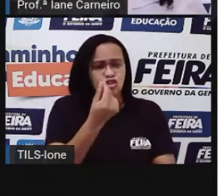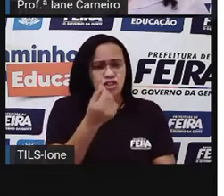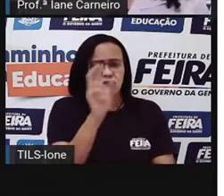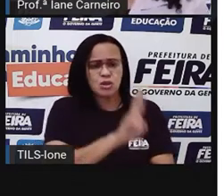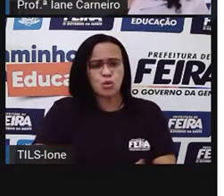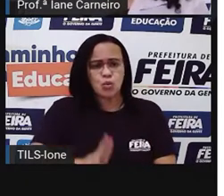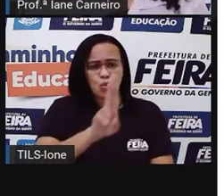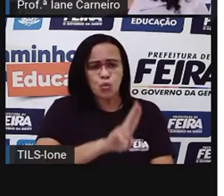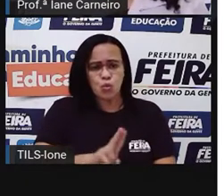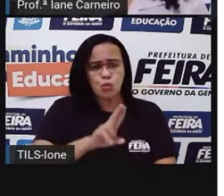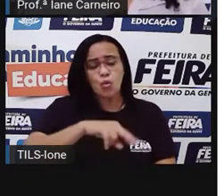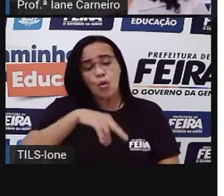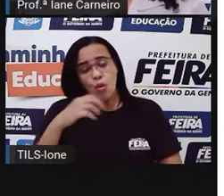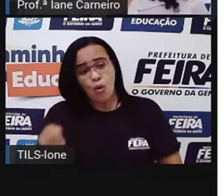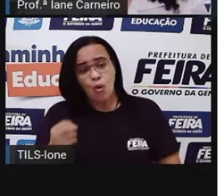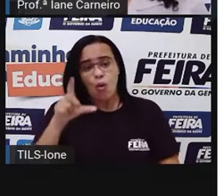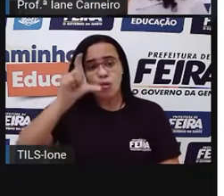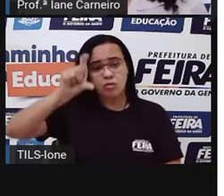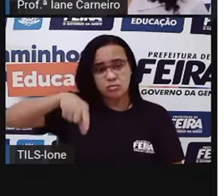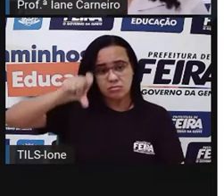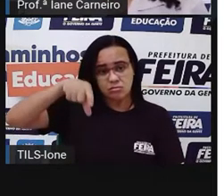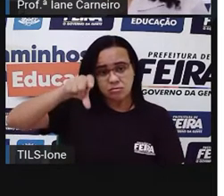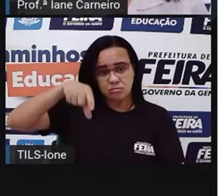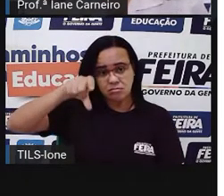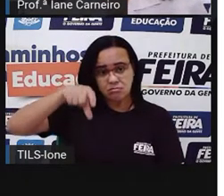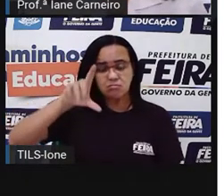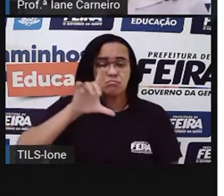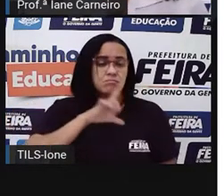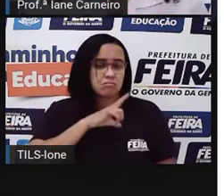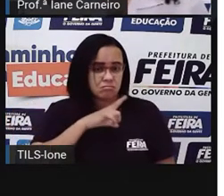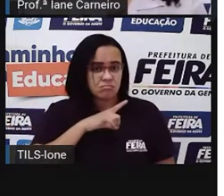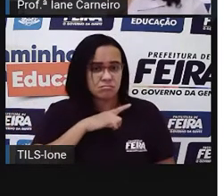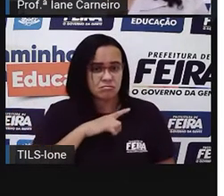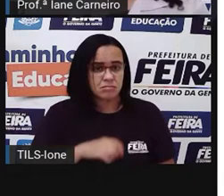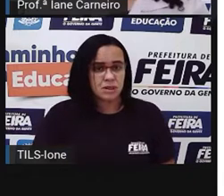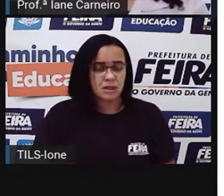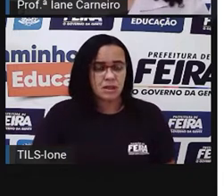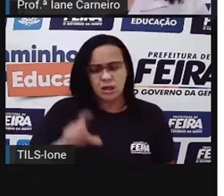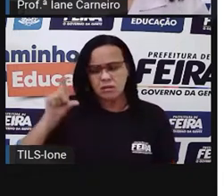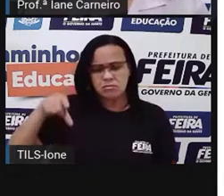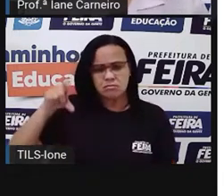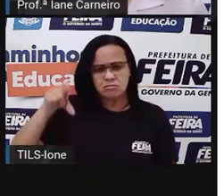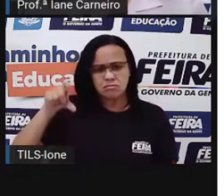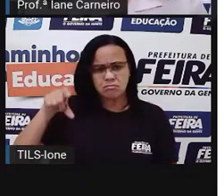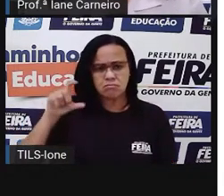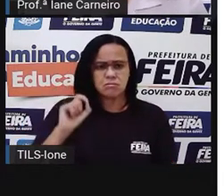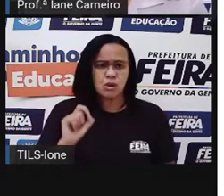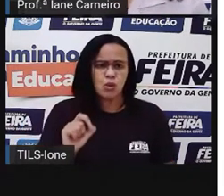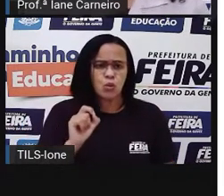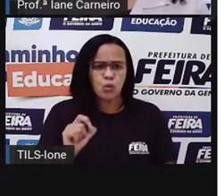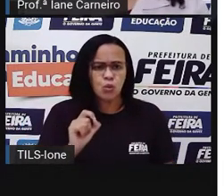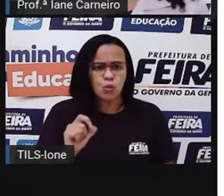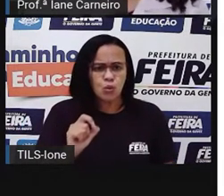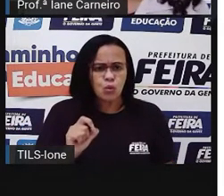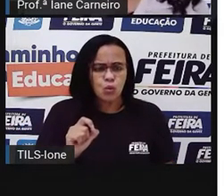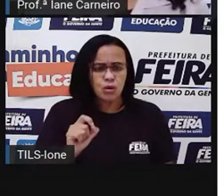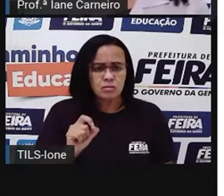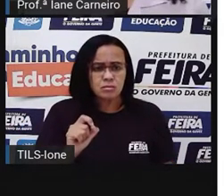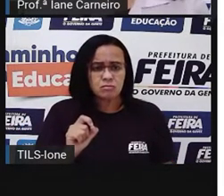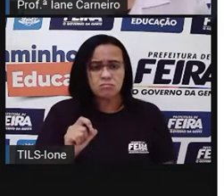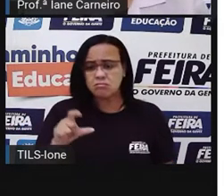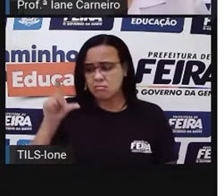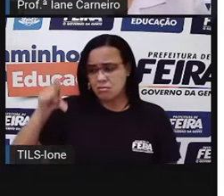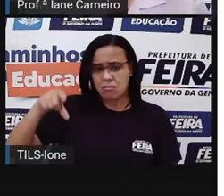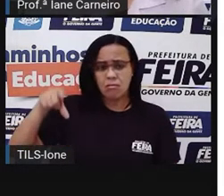cartão de crédito, de crédito, Que o cartão de crédito é útil para substituir